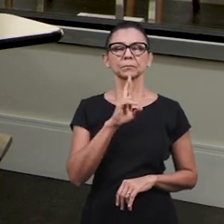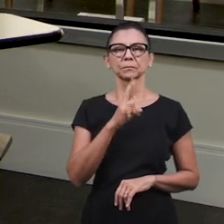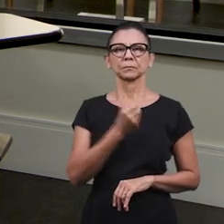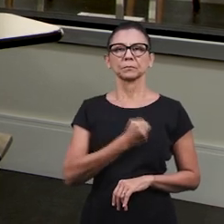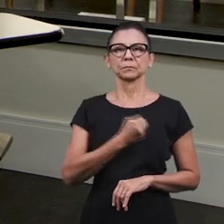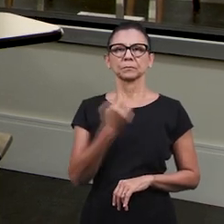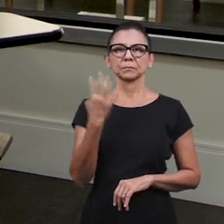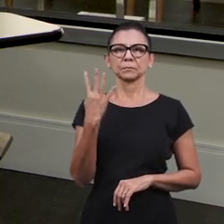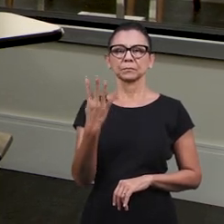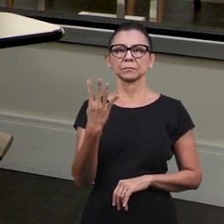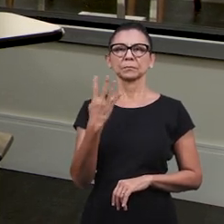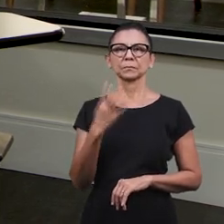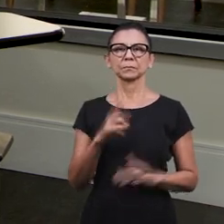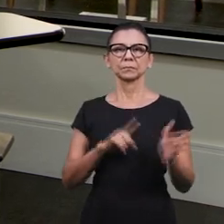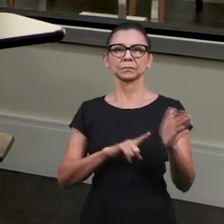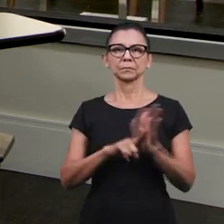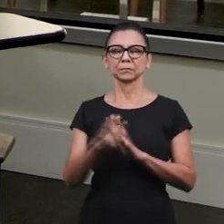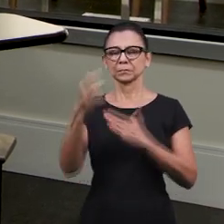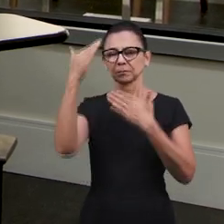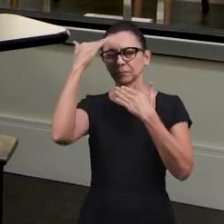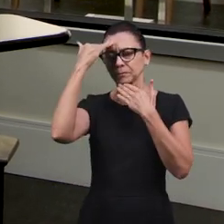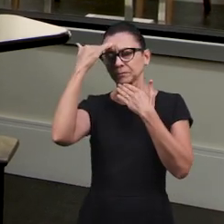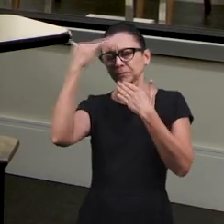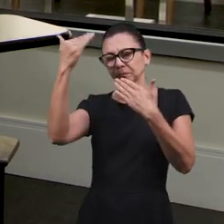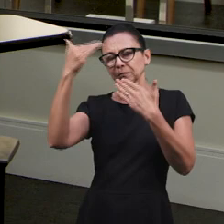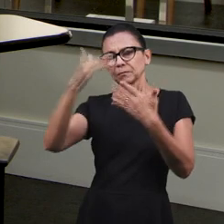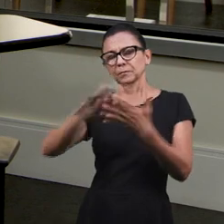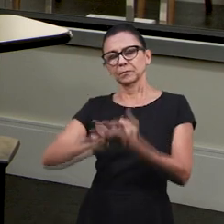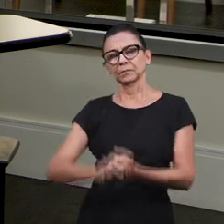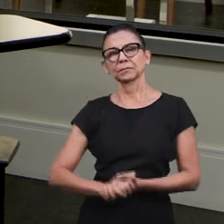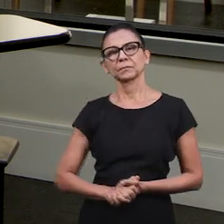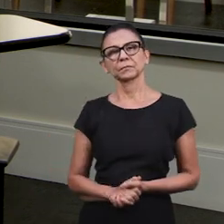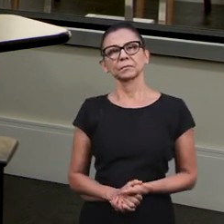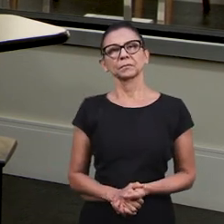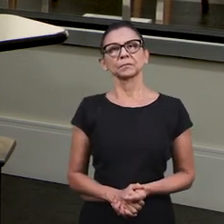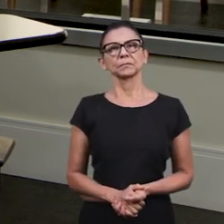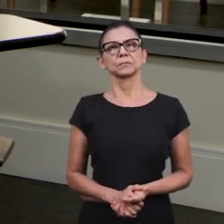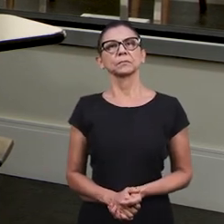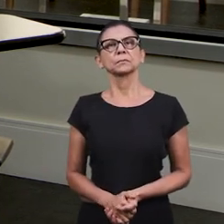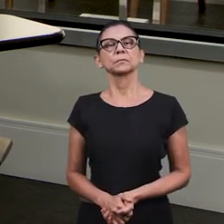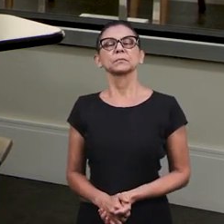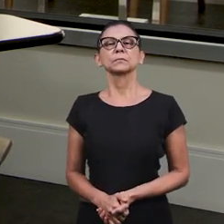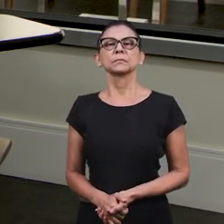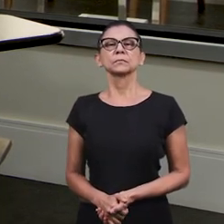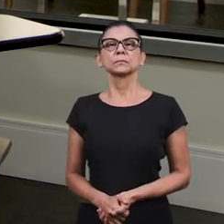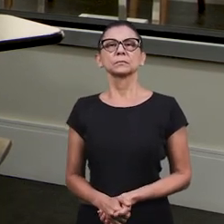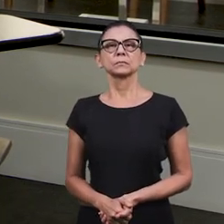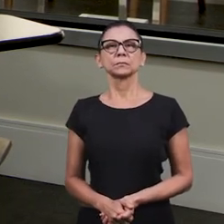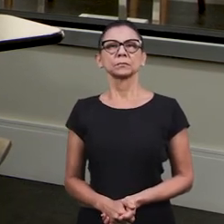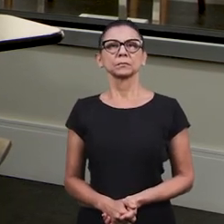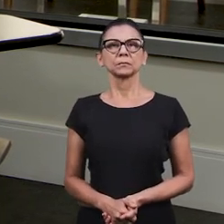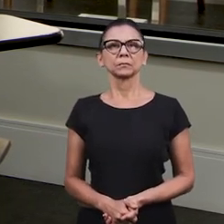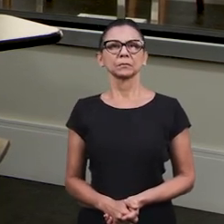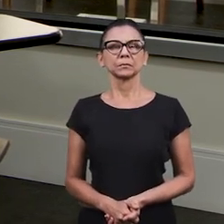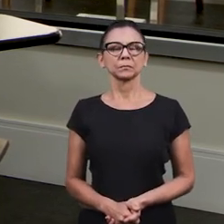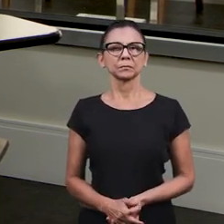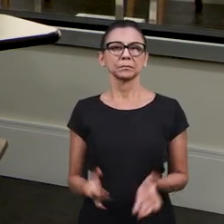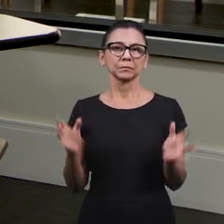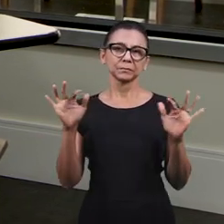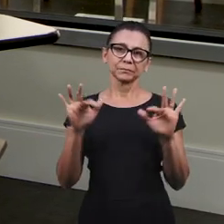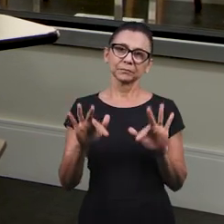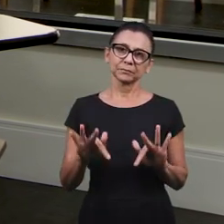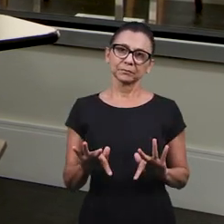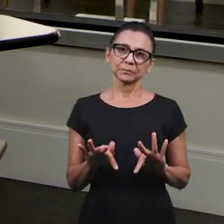à pergunta número 4. Obrigado, irmã, pela sua participação. Glória a Deus. Agora vamos, então, finalizar a